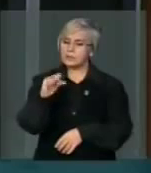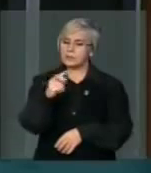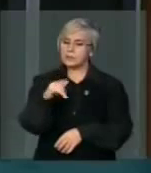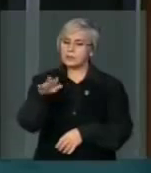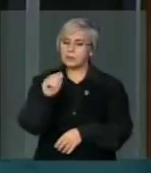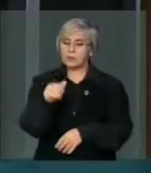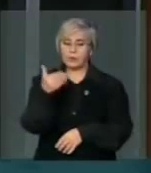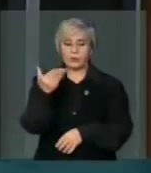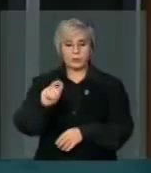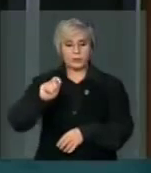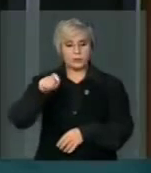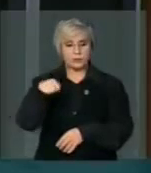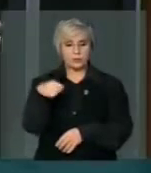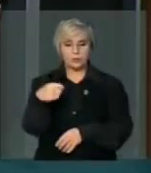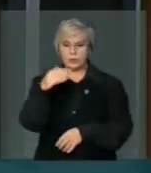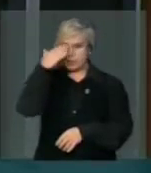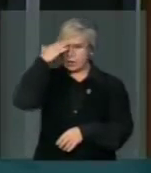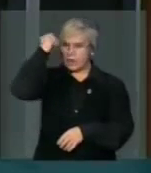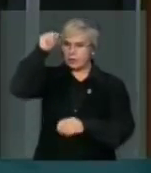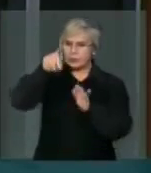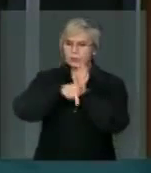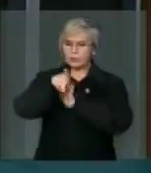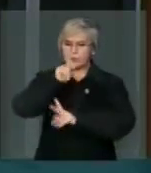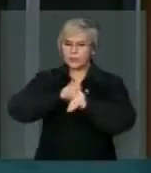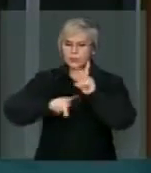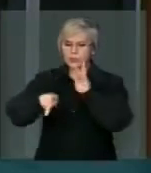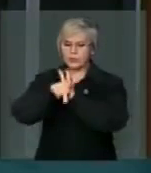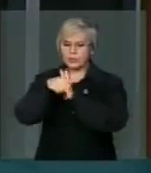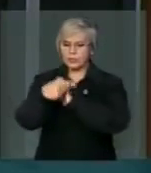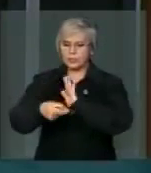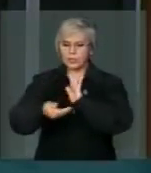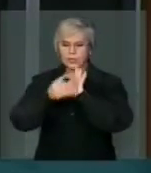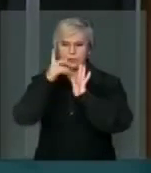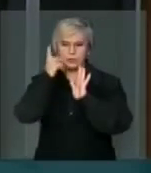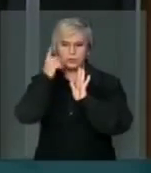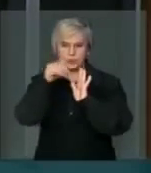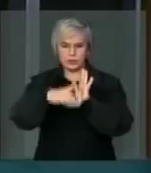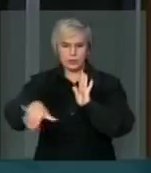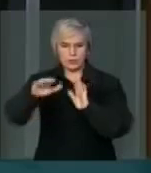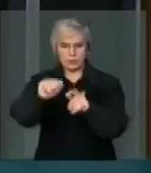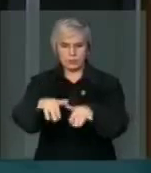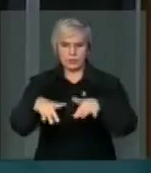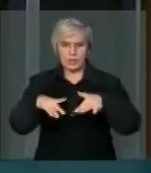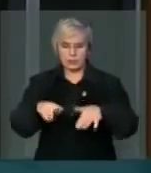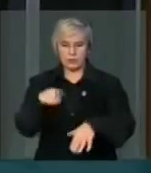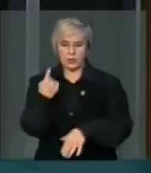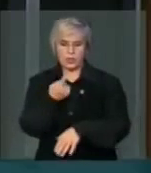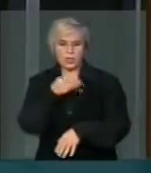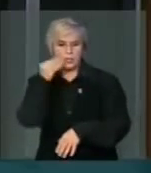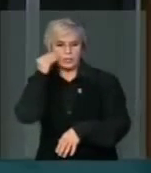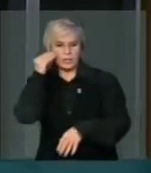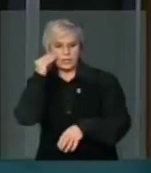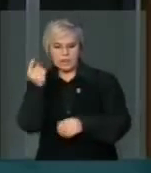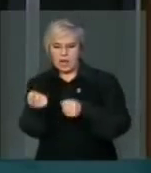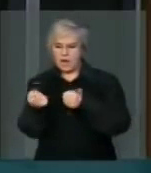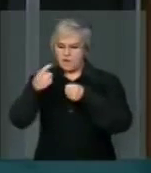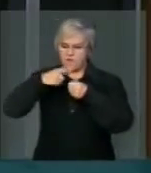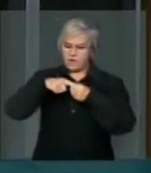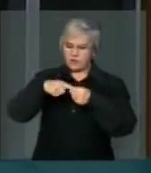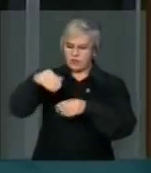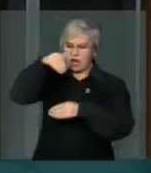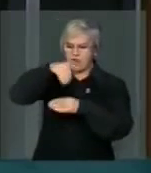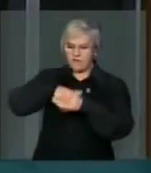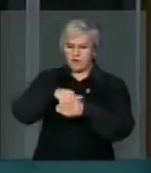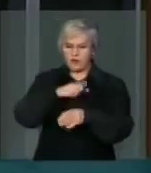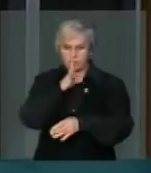Isso é a soberania dos parlamentares. Nós não vamos tentar reverter votos com ameaças